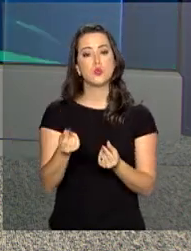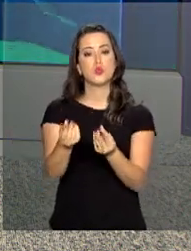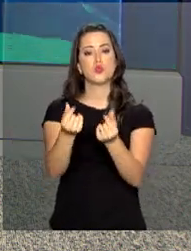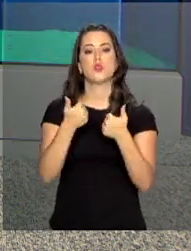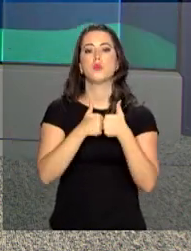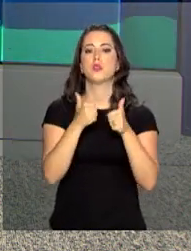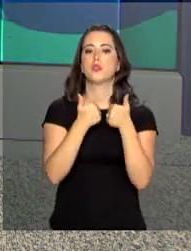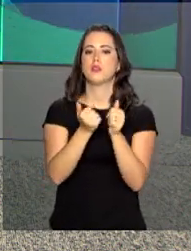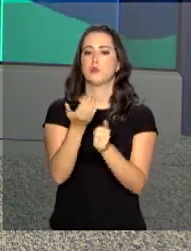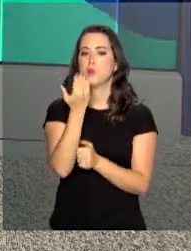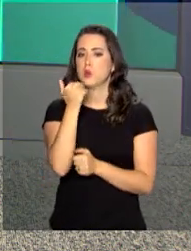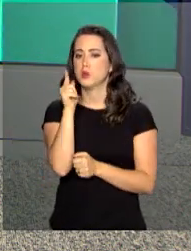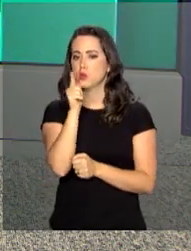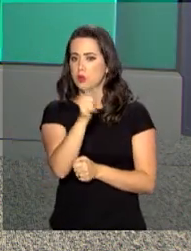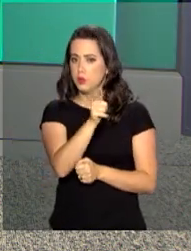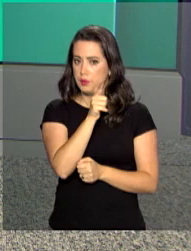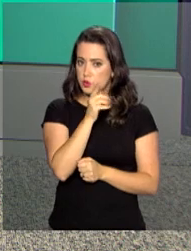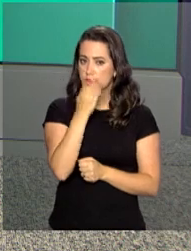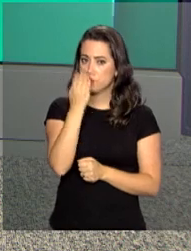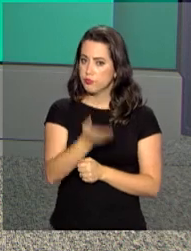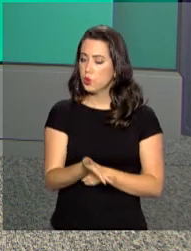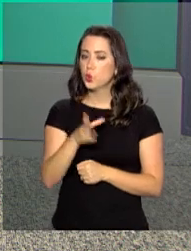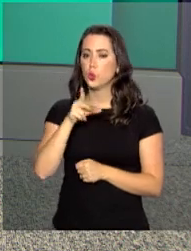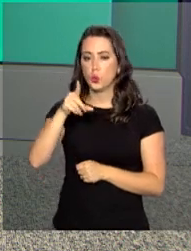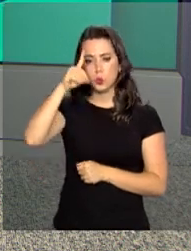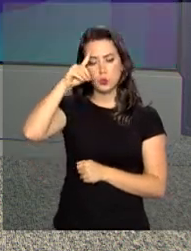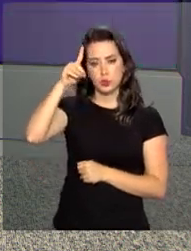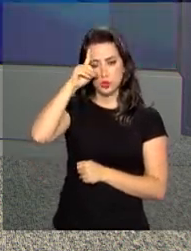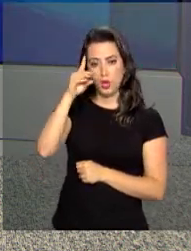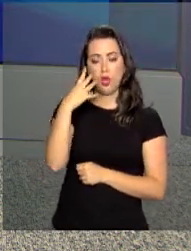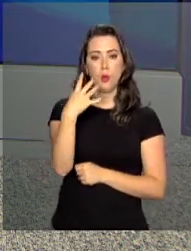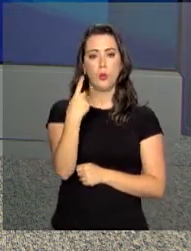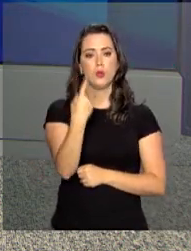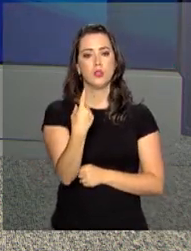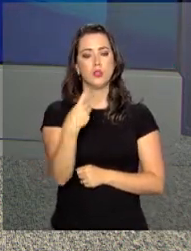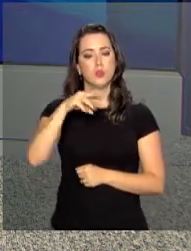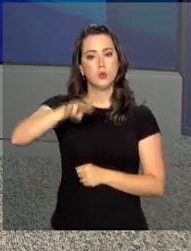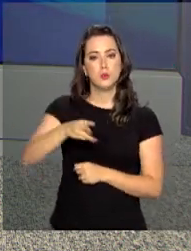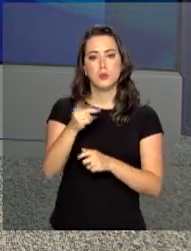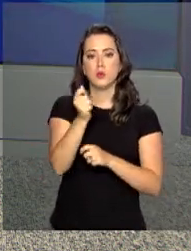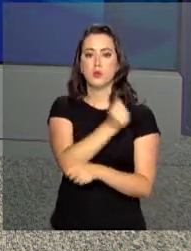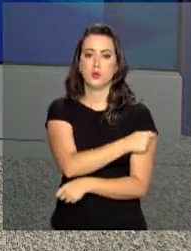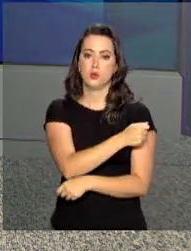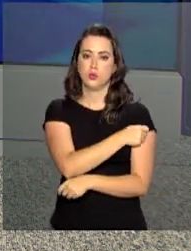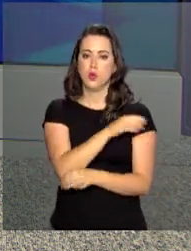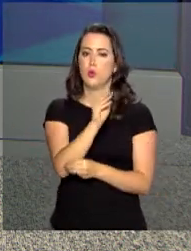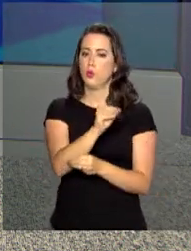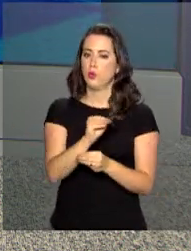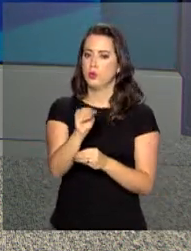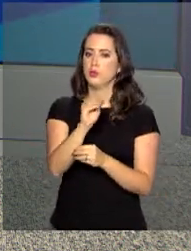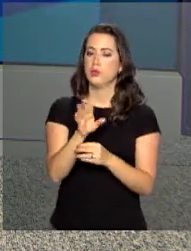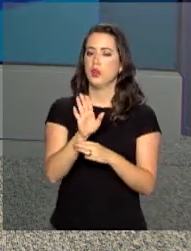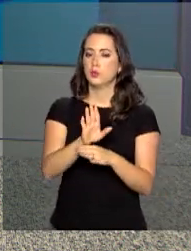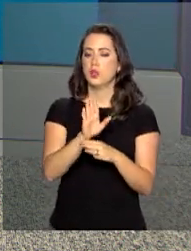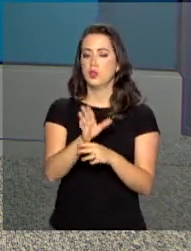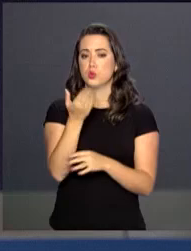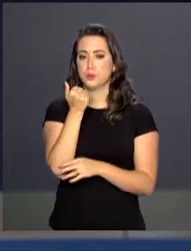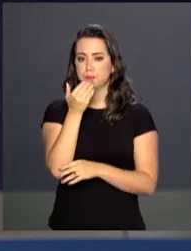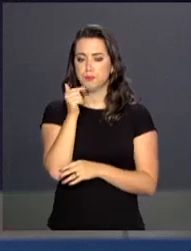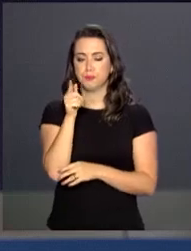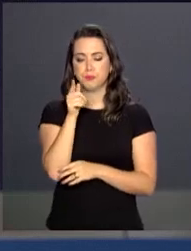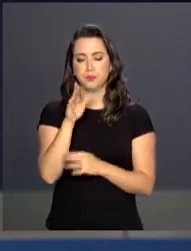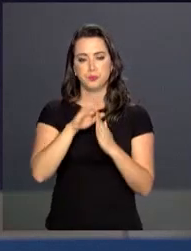transporte e merenda escolar. Diariamente, 41 milhões de alunos são atendidos pelo programa de merenda escolar.